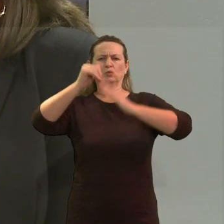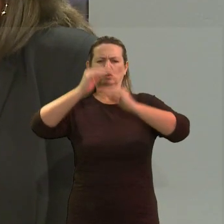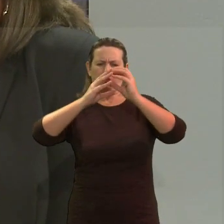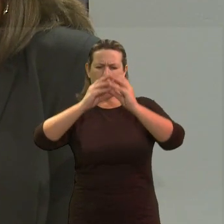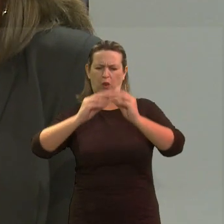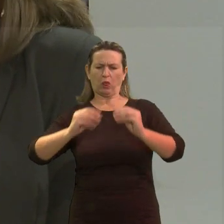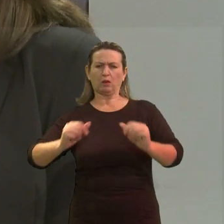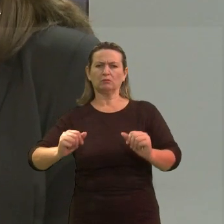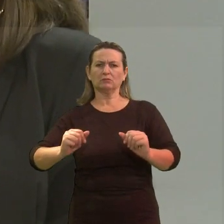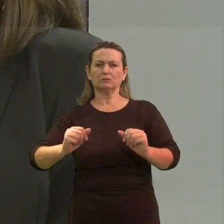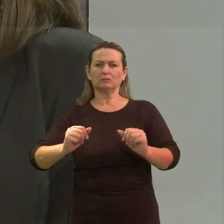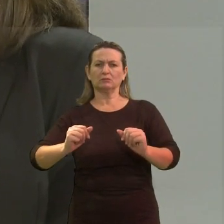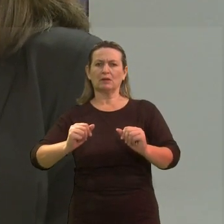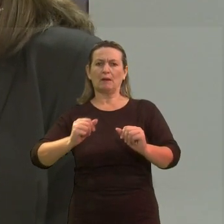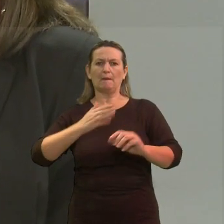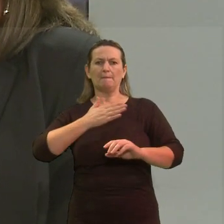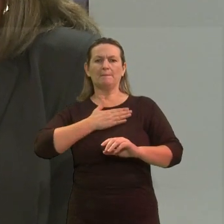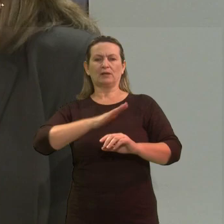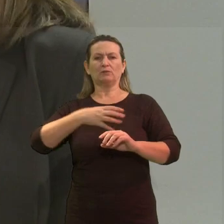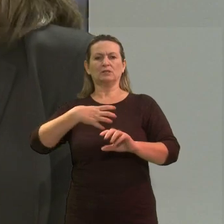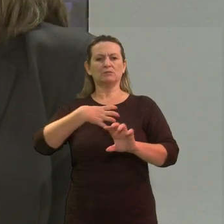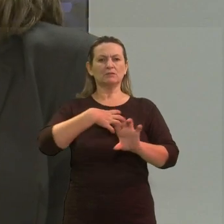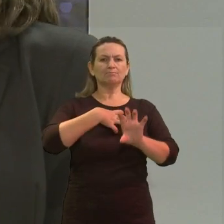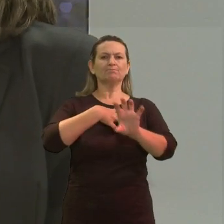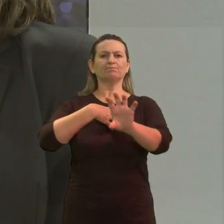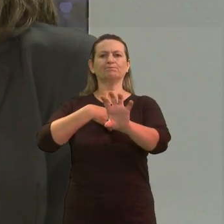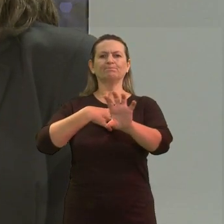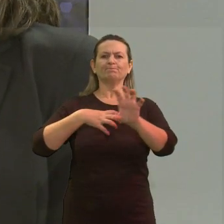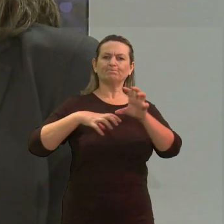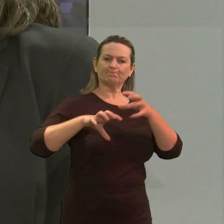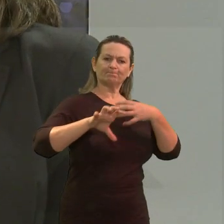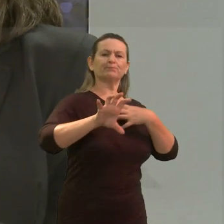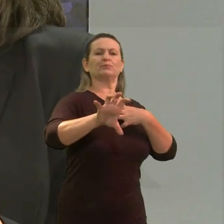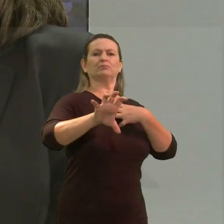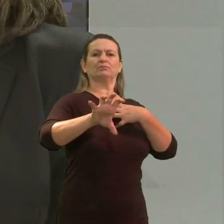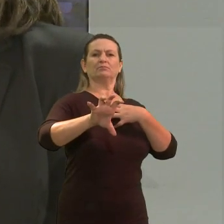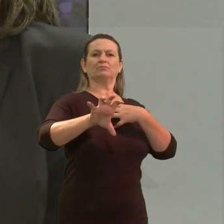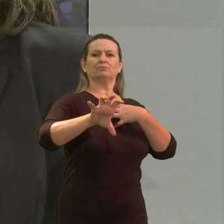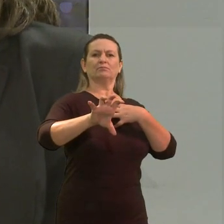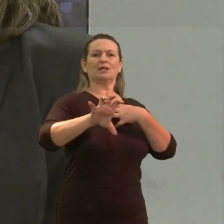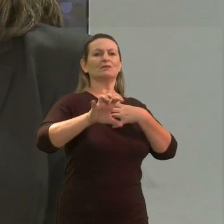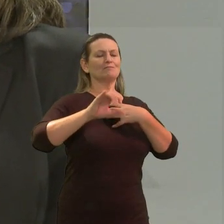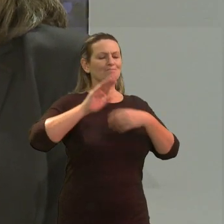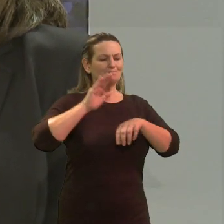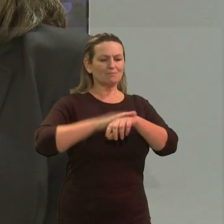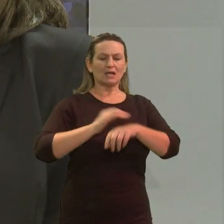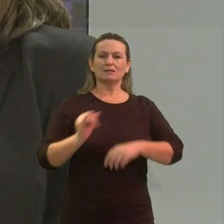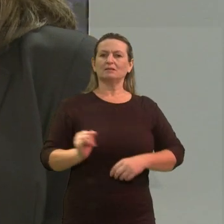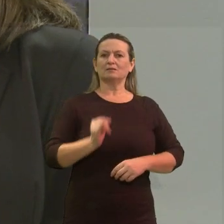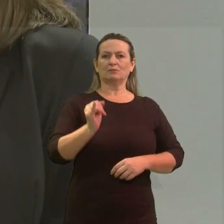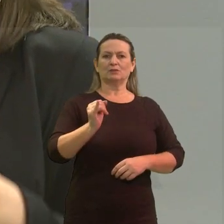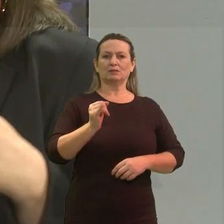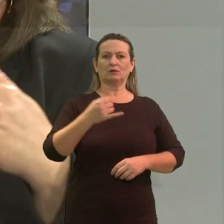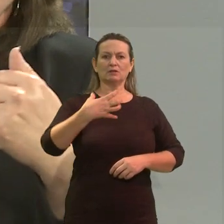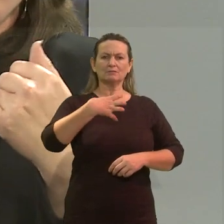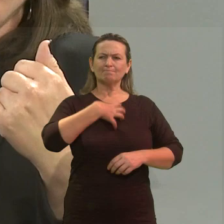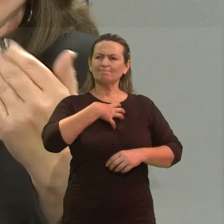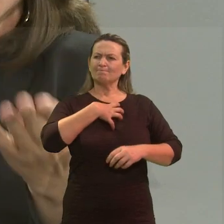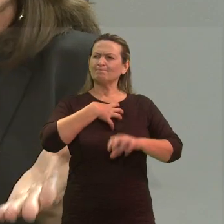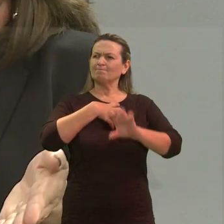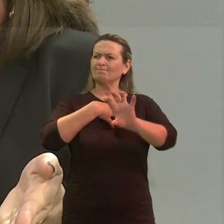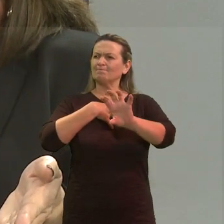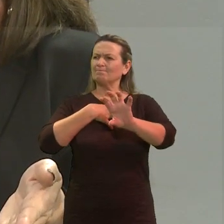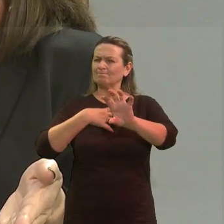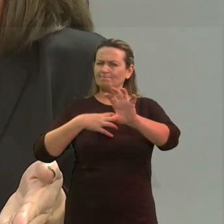empatia com o outro, se colocar no lugar do outro. Então, eu acho que isso é fundamental. No momento que você se colocar no